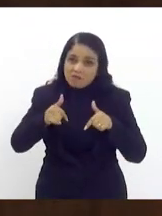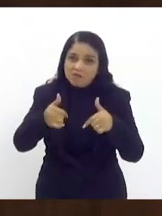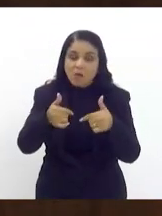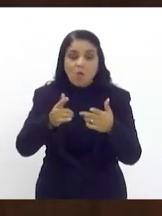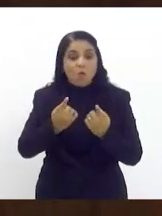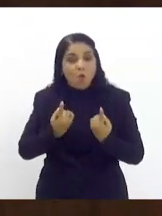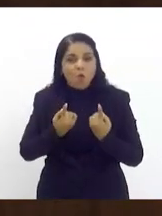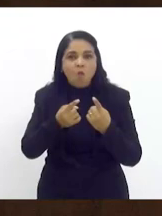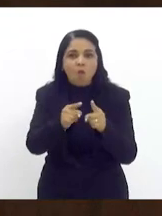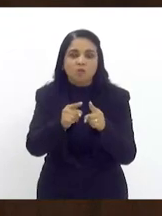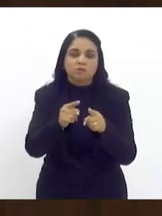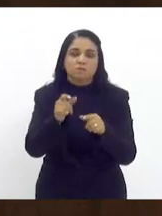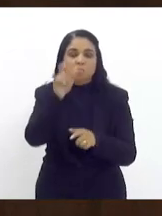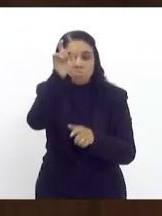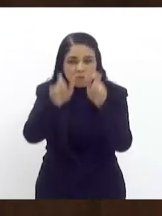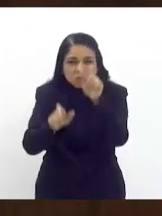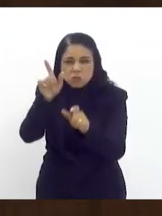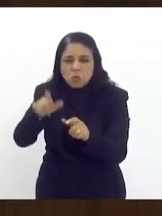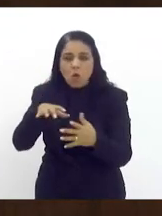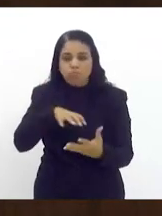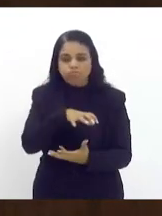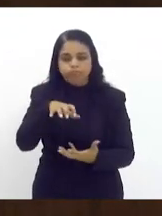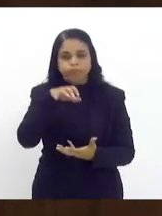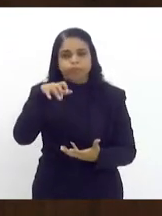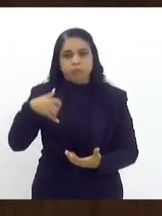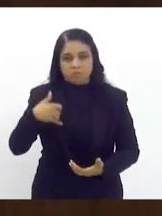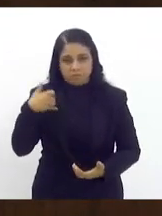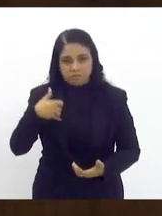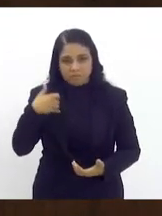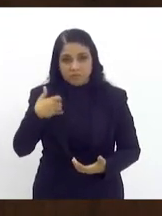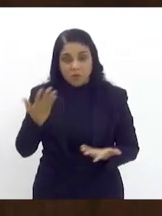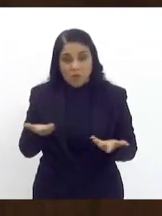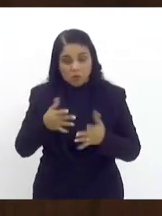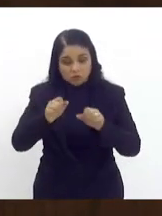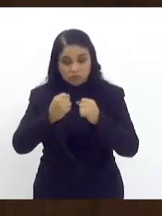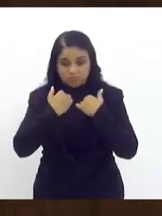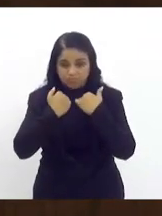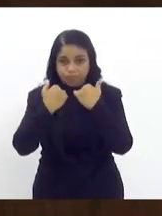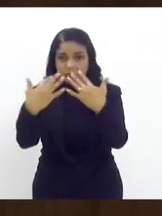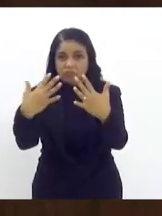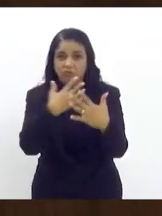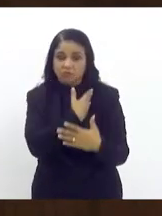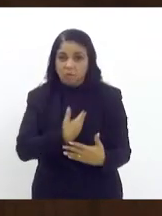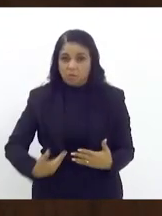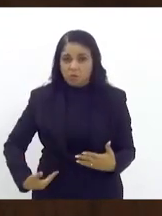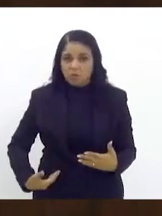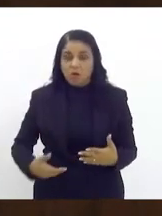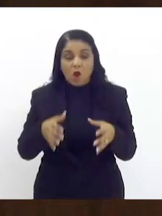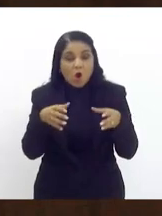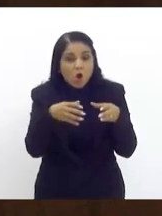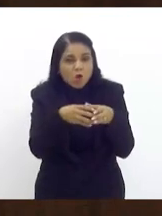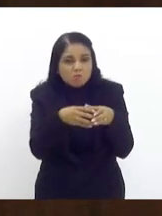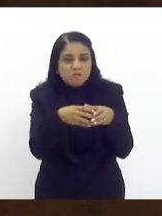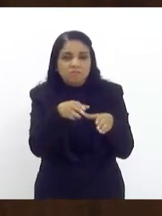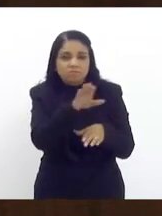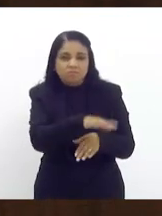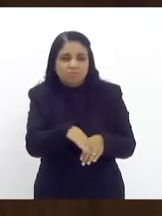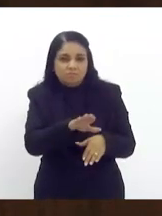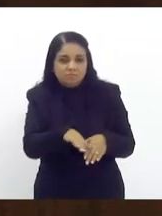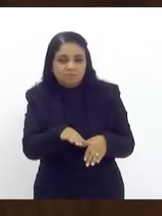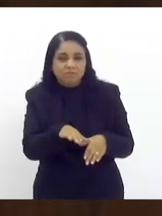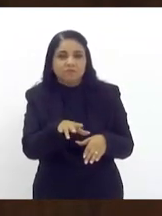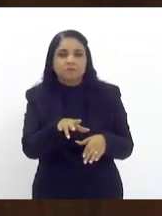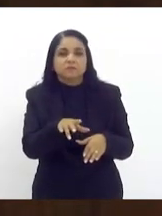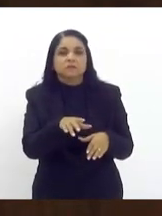hoje nós fizemos uma audiência pública à comissão da criança, do adolescente e da pessoa